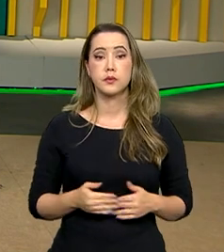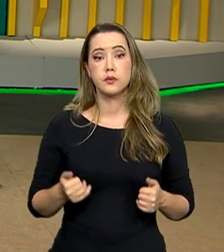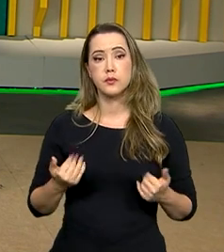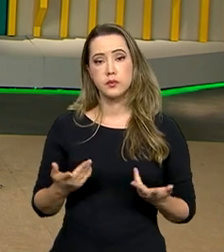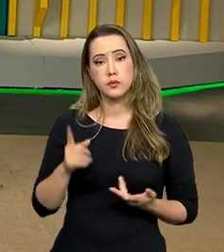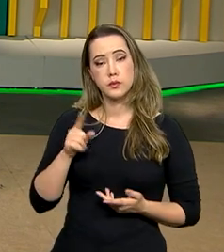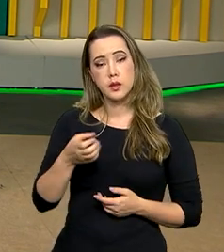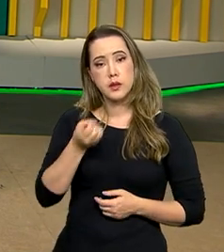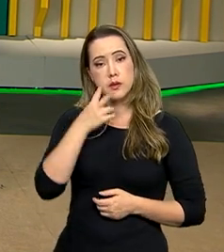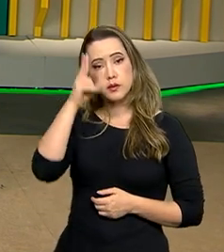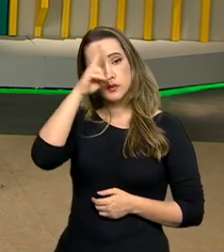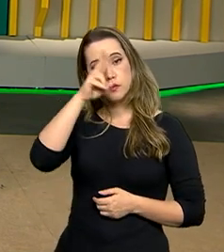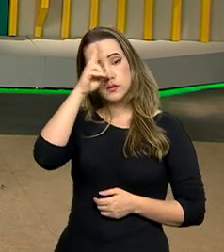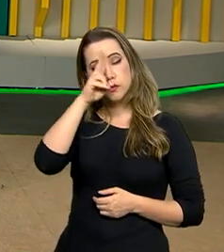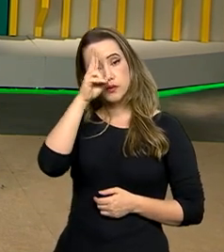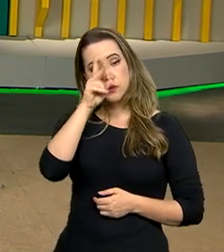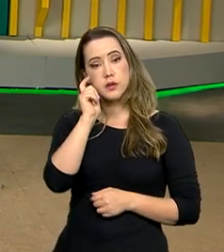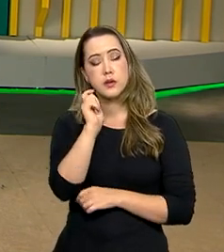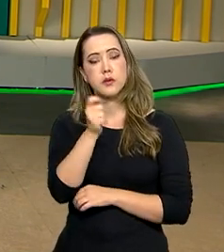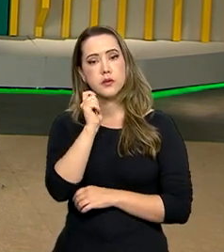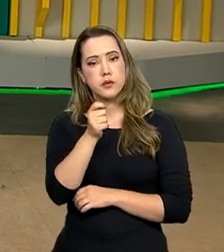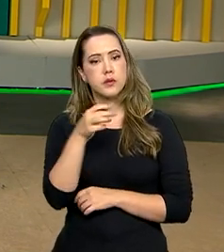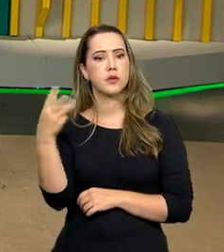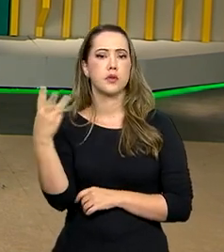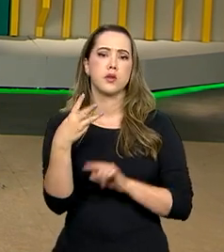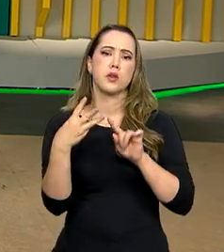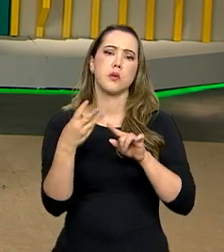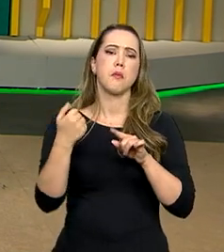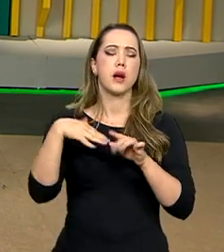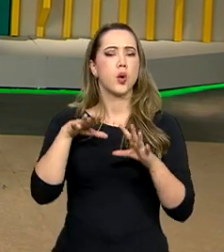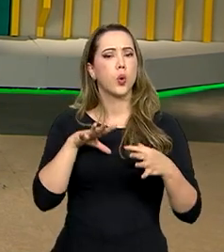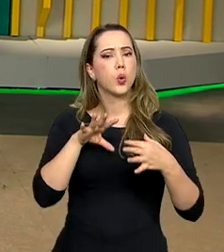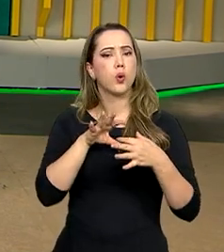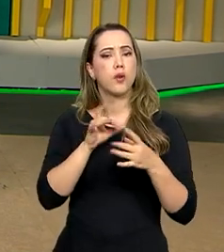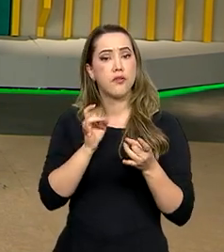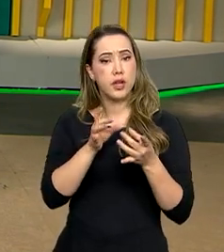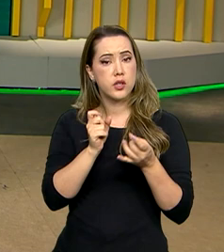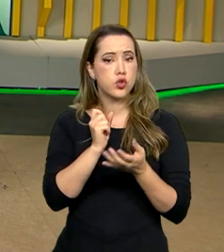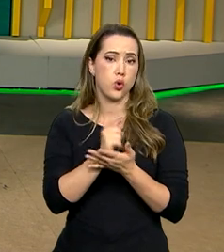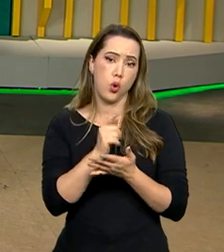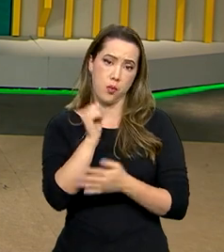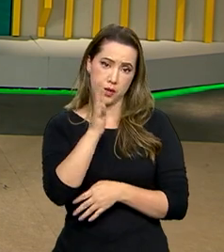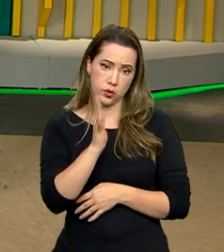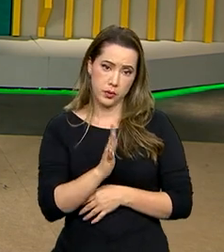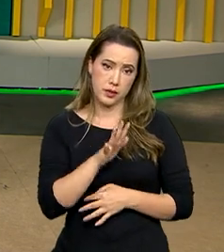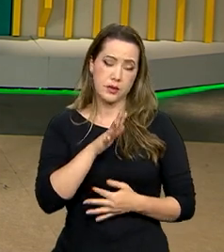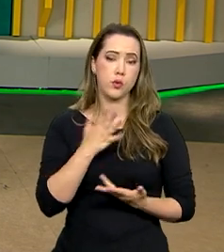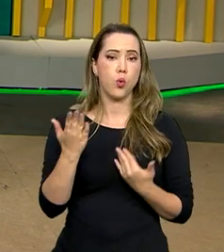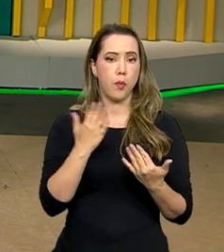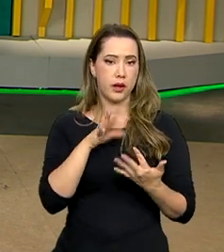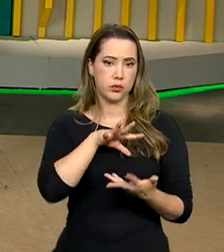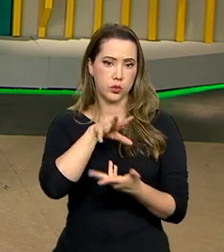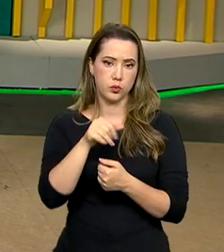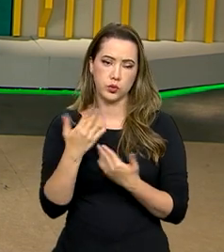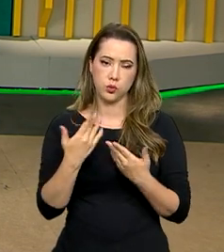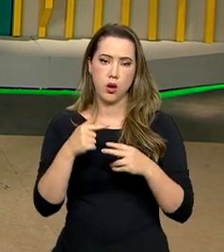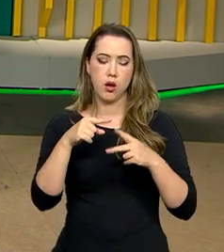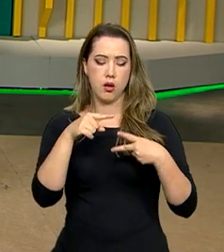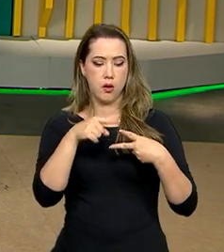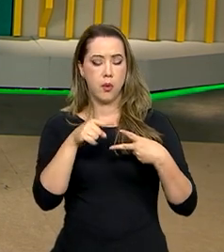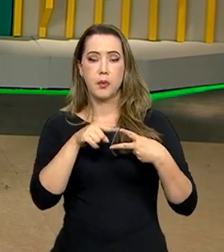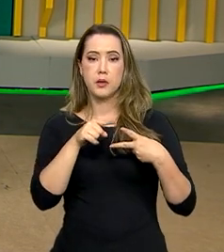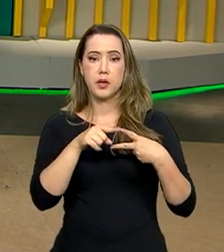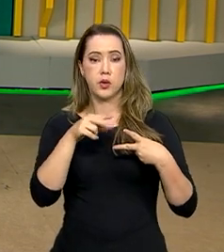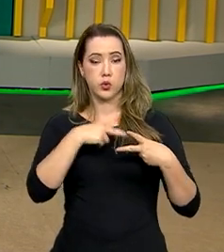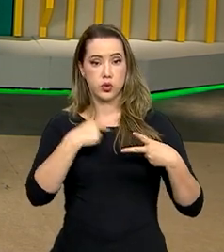e é sempre bom lembrar que a Argentina é o terceiro maior parceiro comercial do Brasil no mundo, ficando atrás apenas da